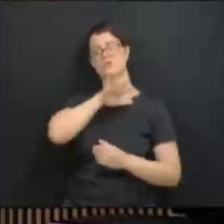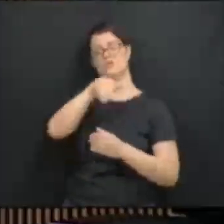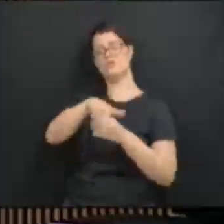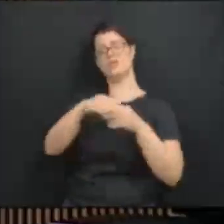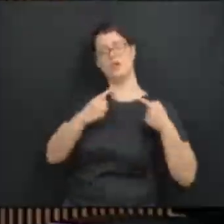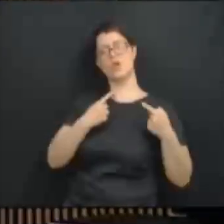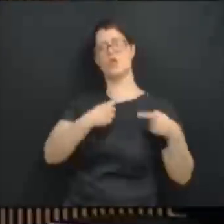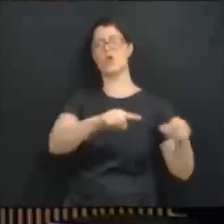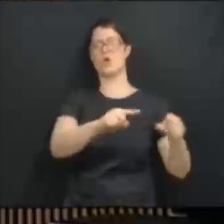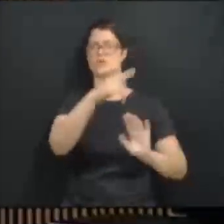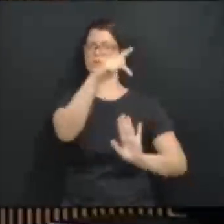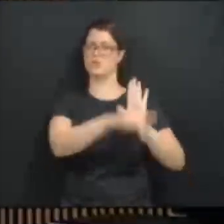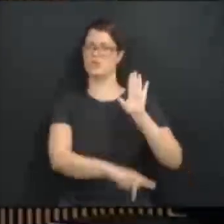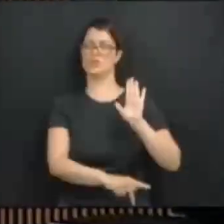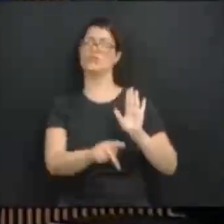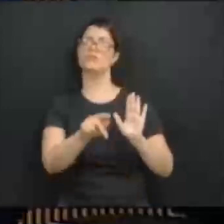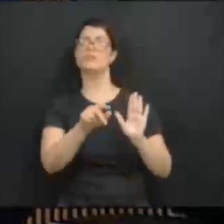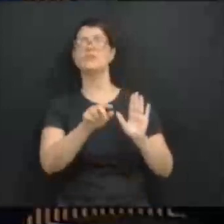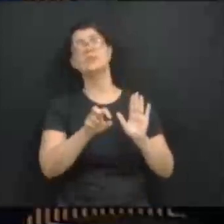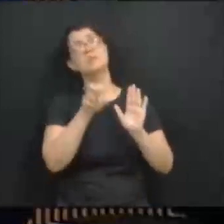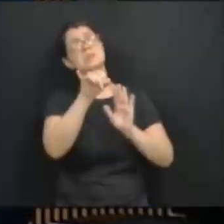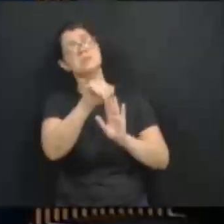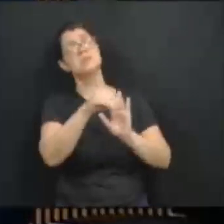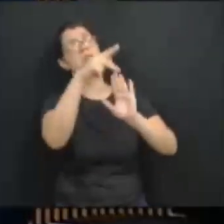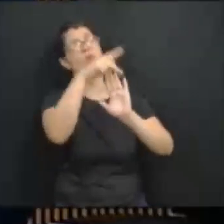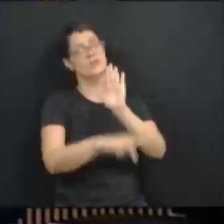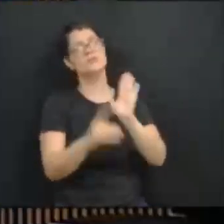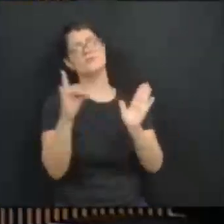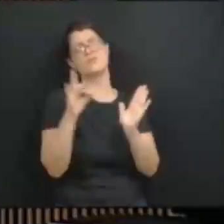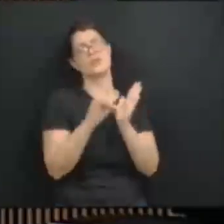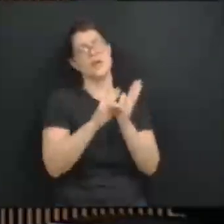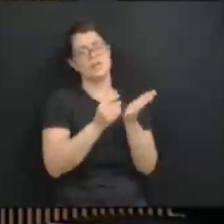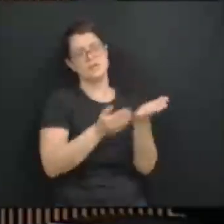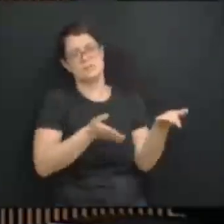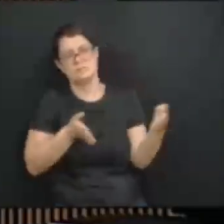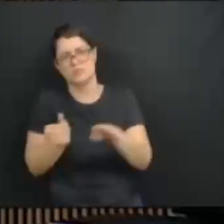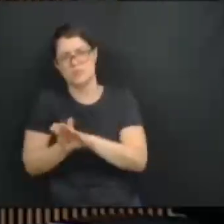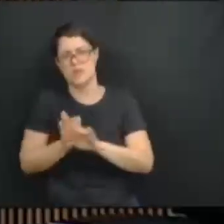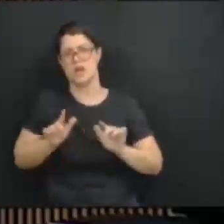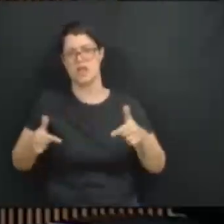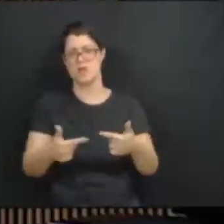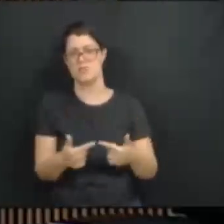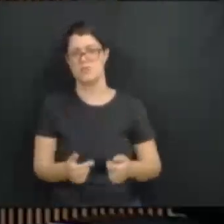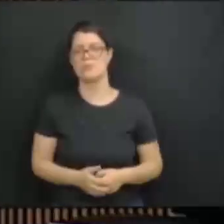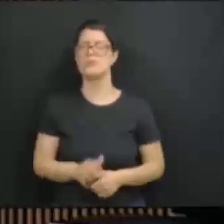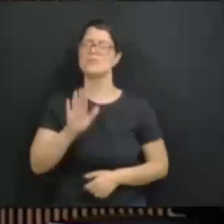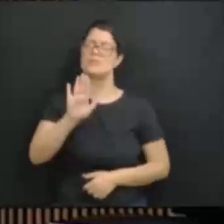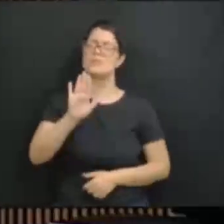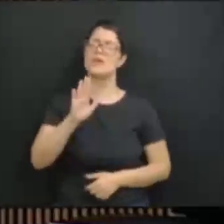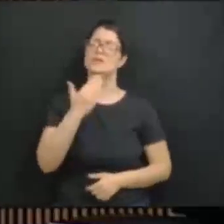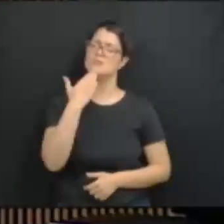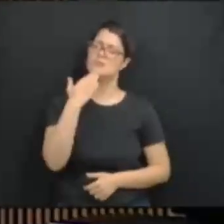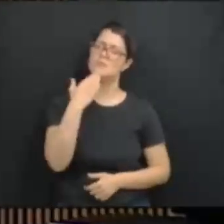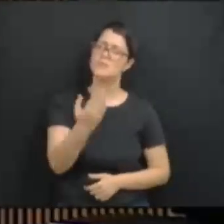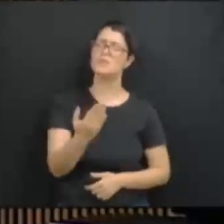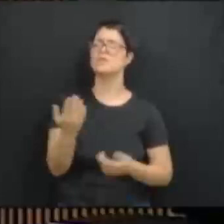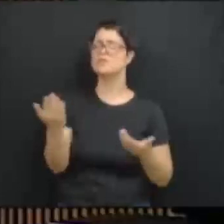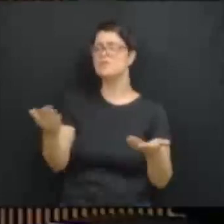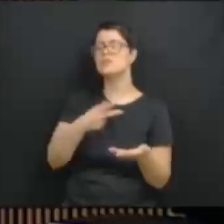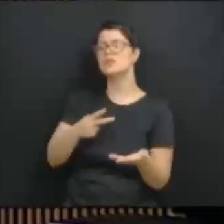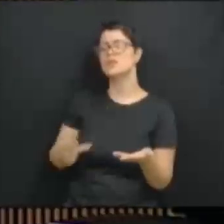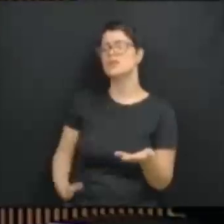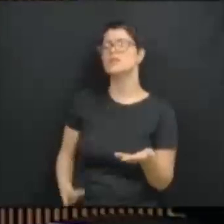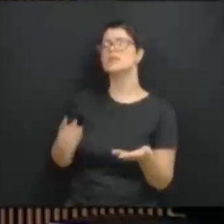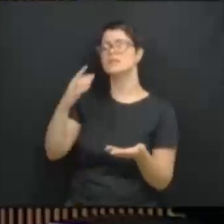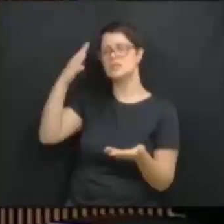caso ele chegue aqui neste plenário. Mas nós fazemos um apelo, presidente Adhemar Traiano, nós